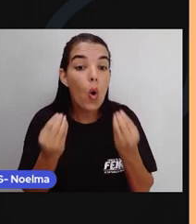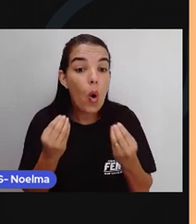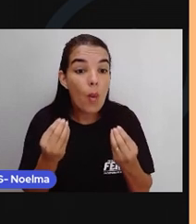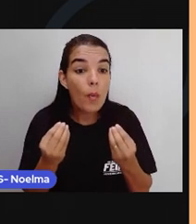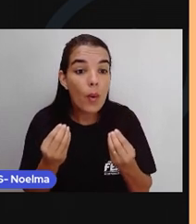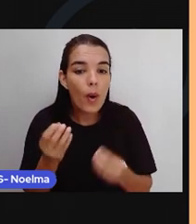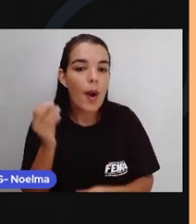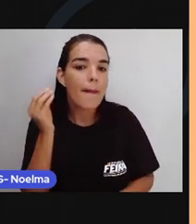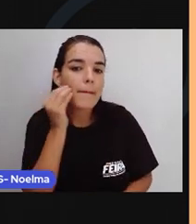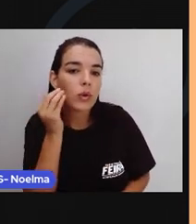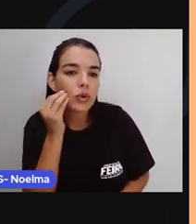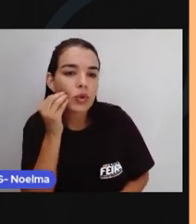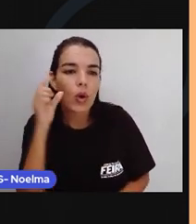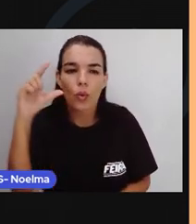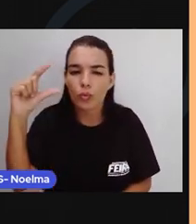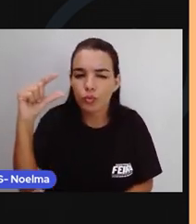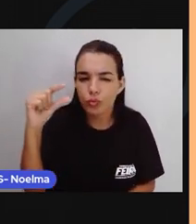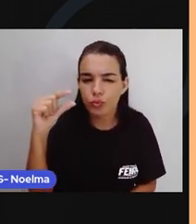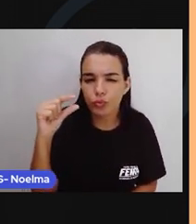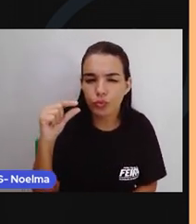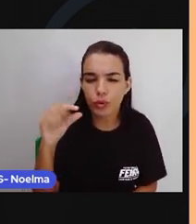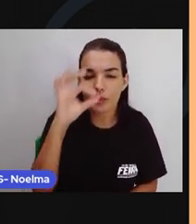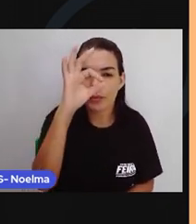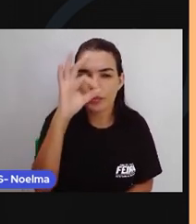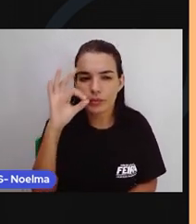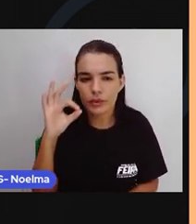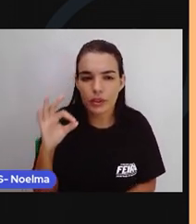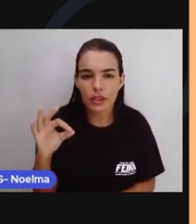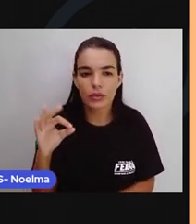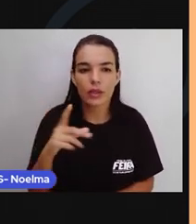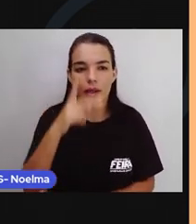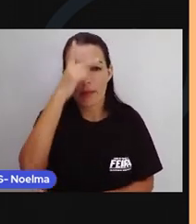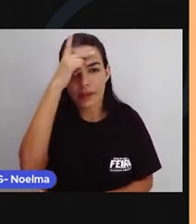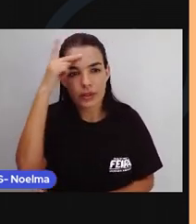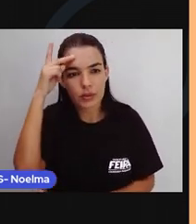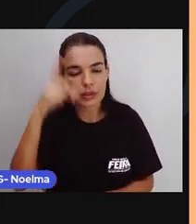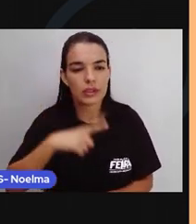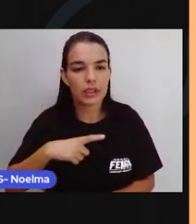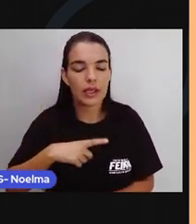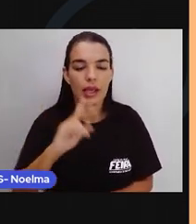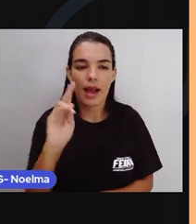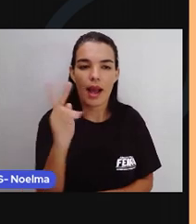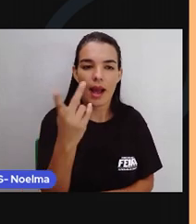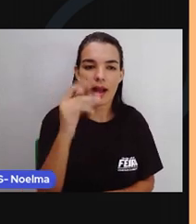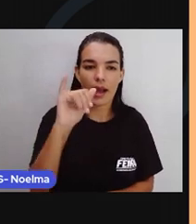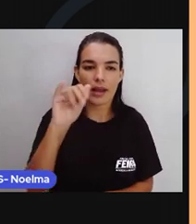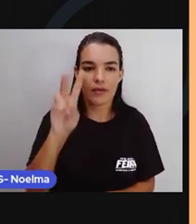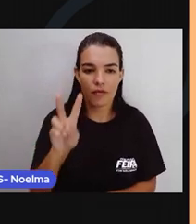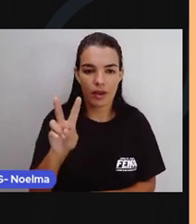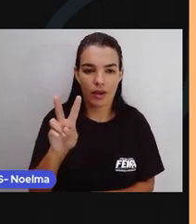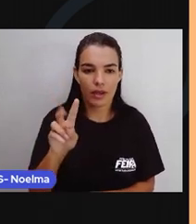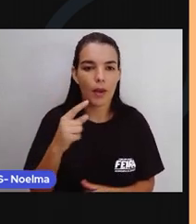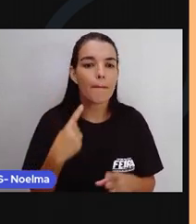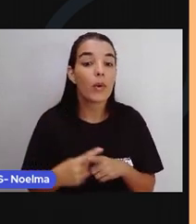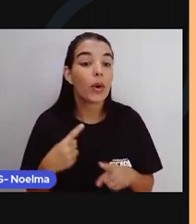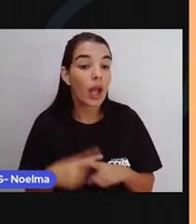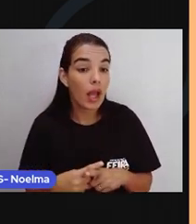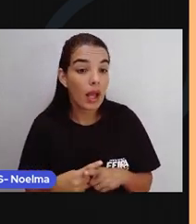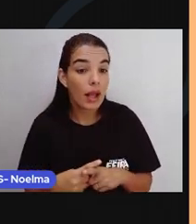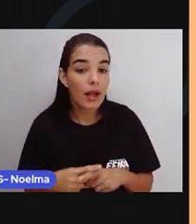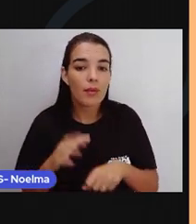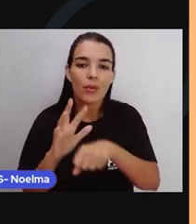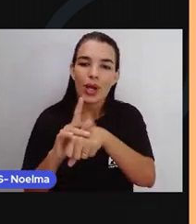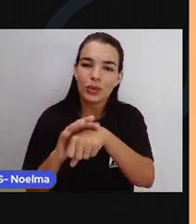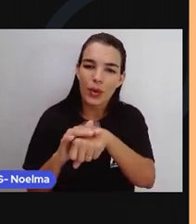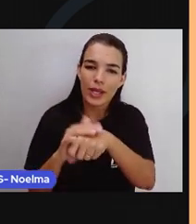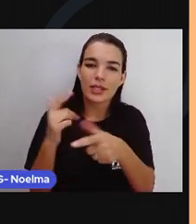pequena de indivíduos infectados pelo HIV no nascimento. Por quê? Esta é uma das prioridades do Ministério da Saúde. Então,